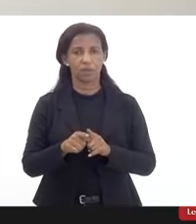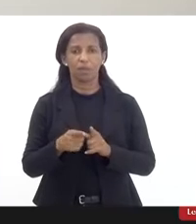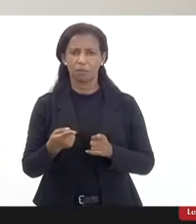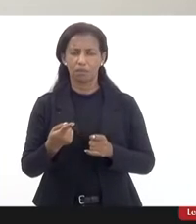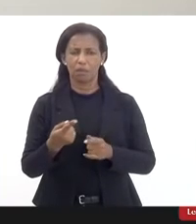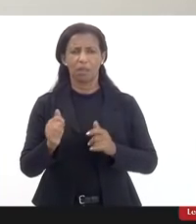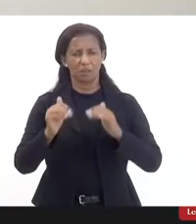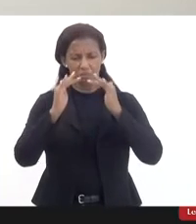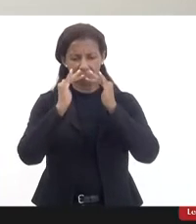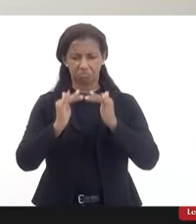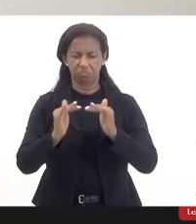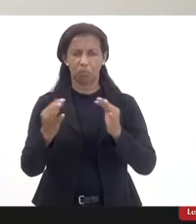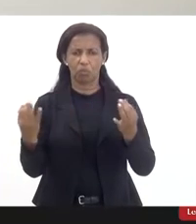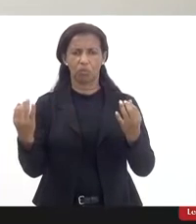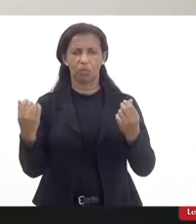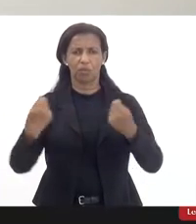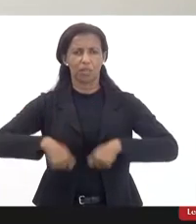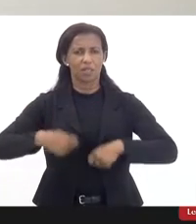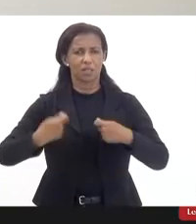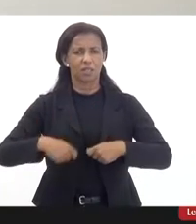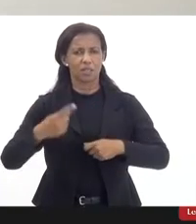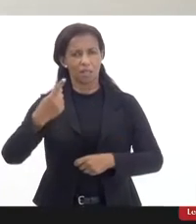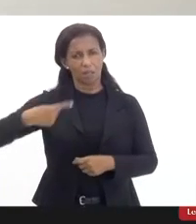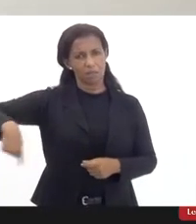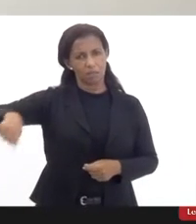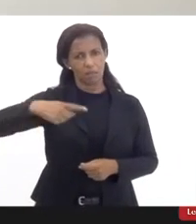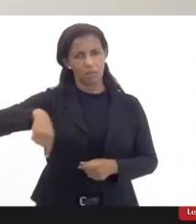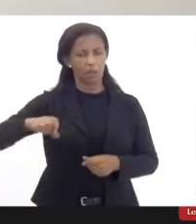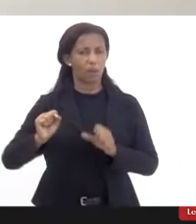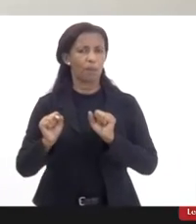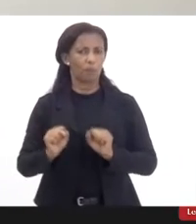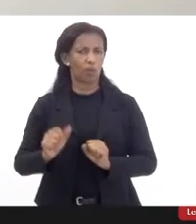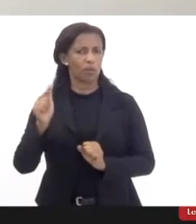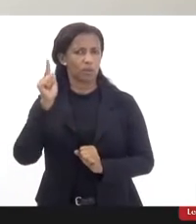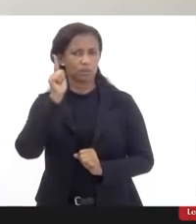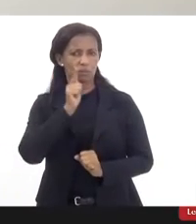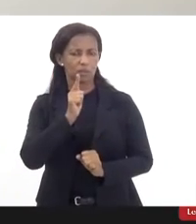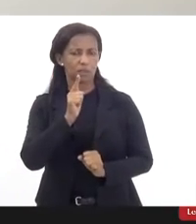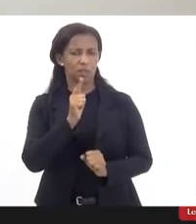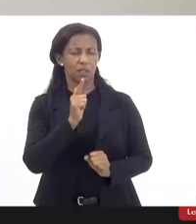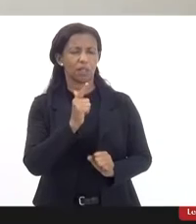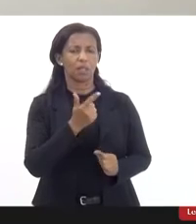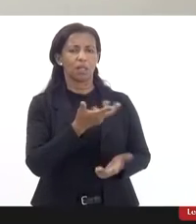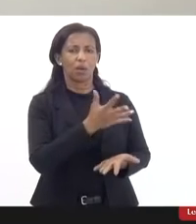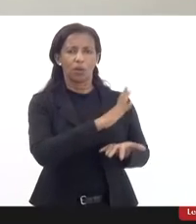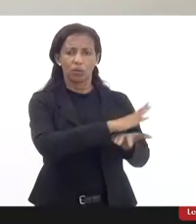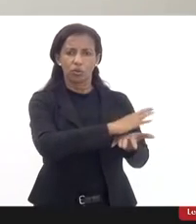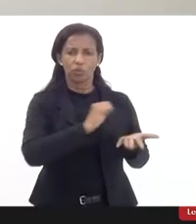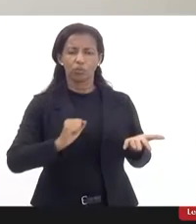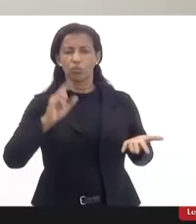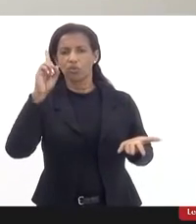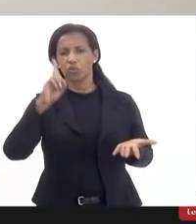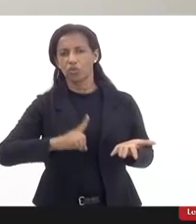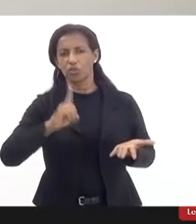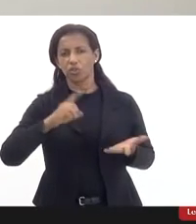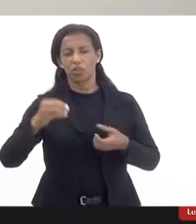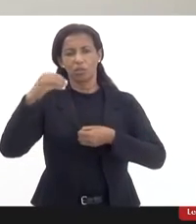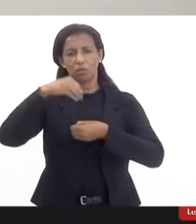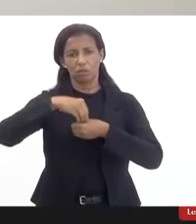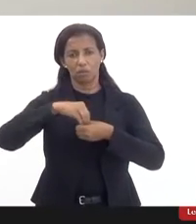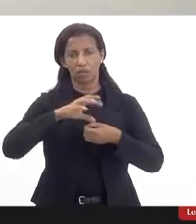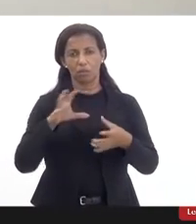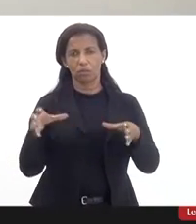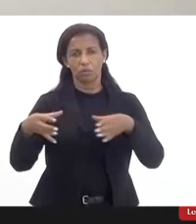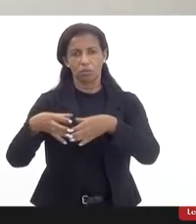atendem o necessário para que essas pessoas possam ter êxito nos seus pedidos na busca de direitos dentro dos órgãos